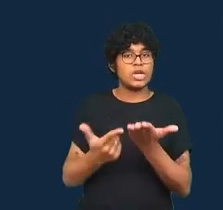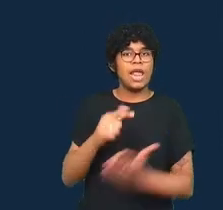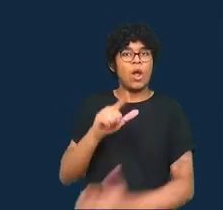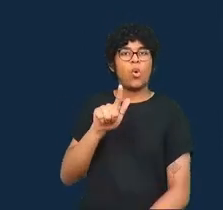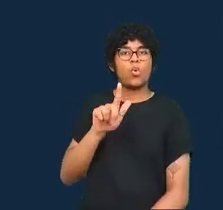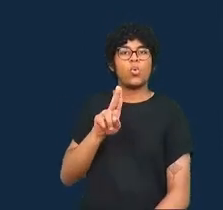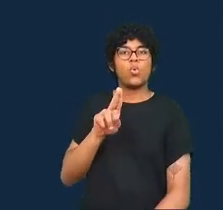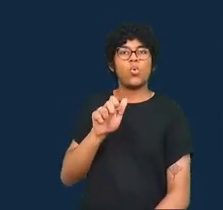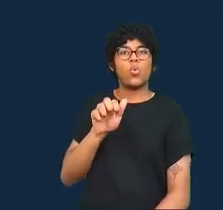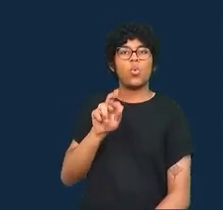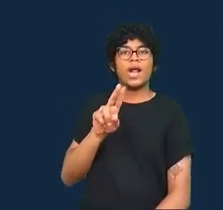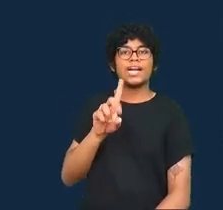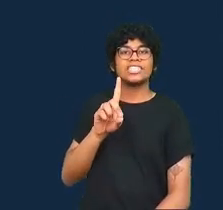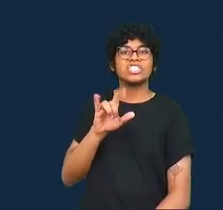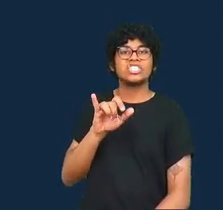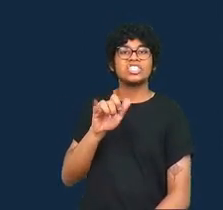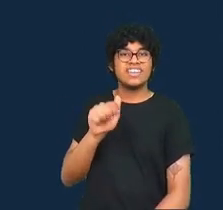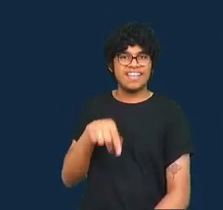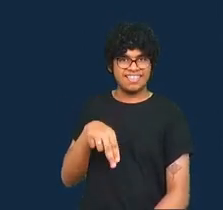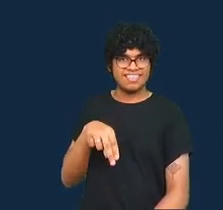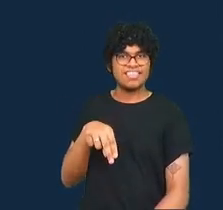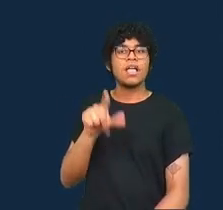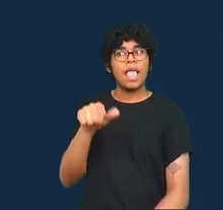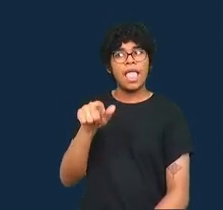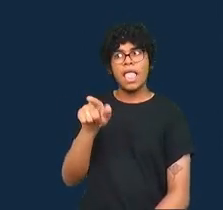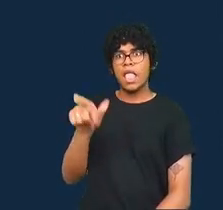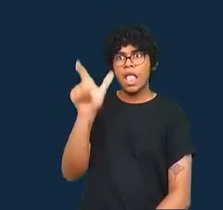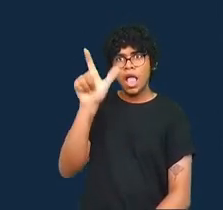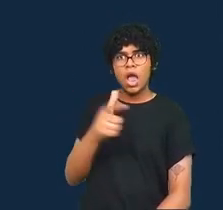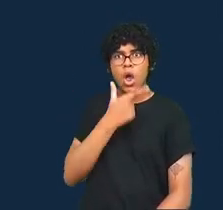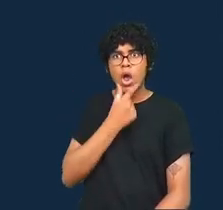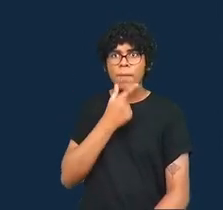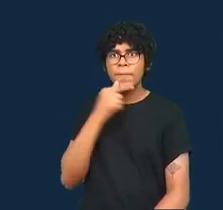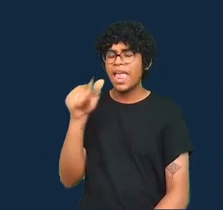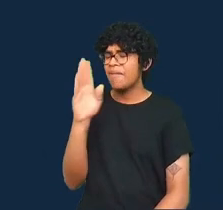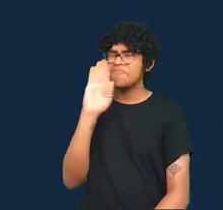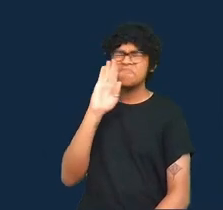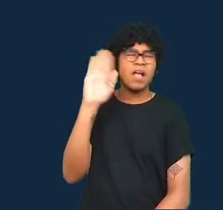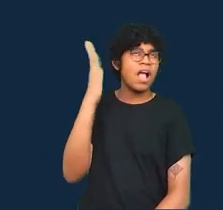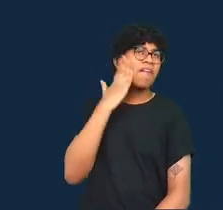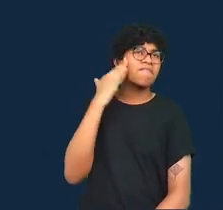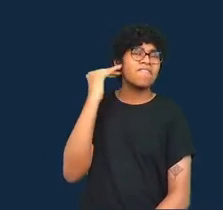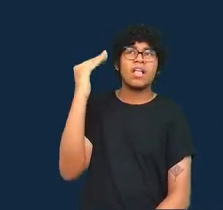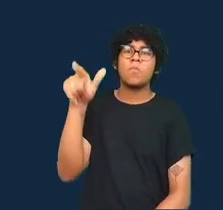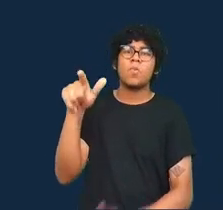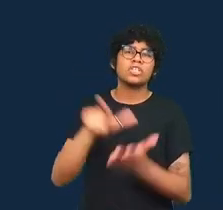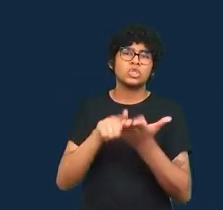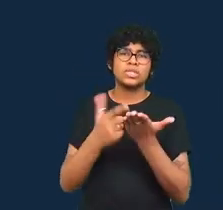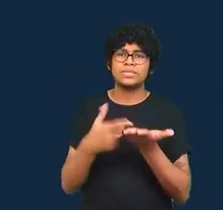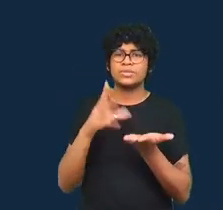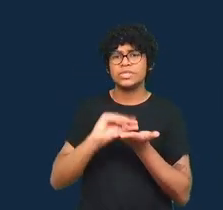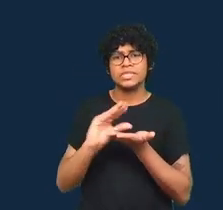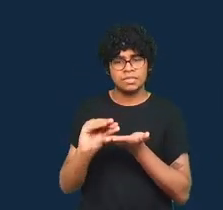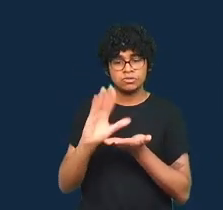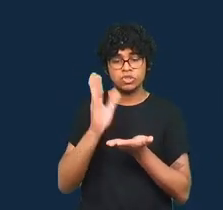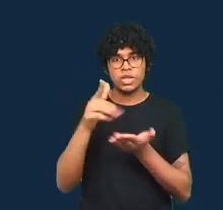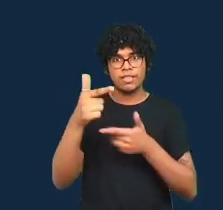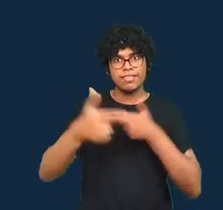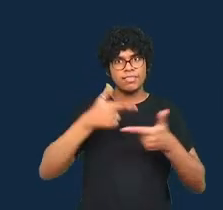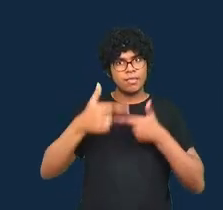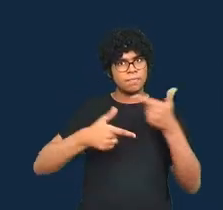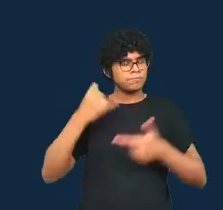Simon é uma figura central no espaço do jornalismo de dados e ele já fez trabalhos muito